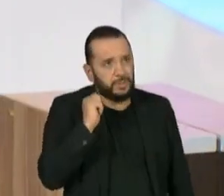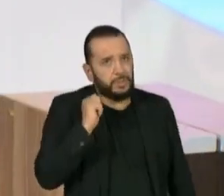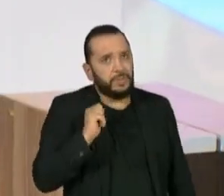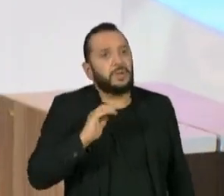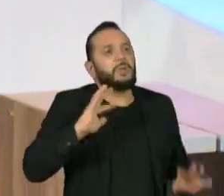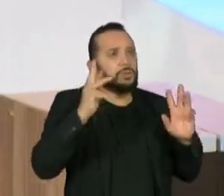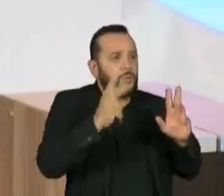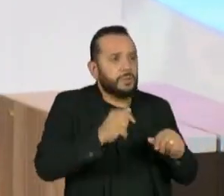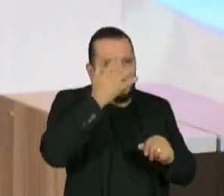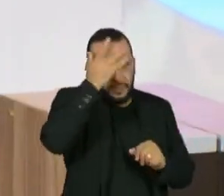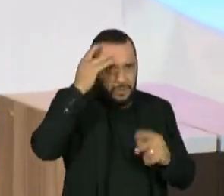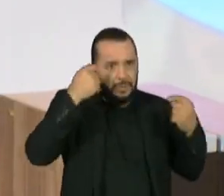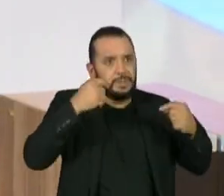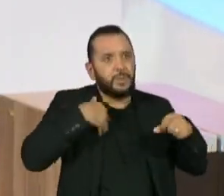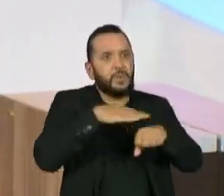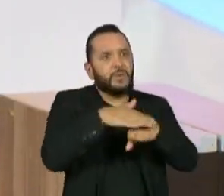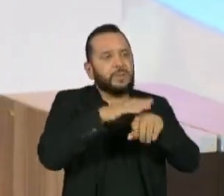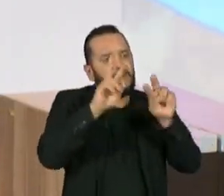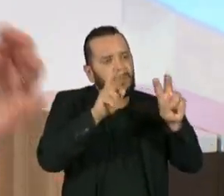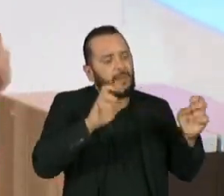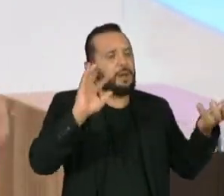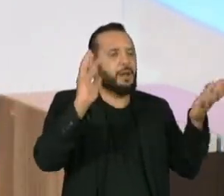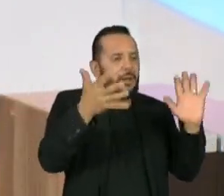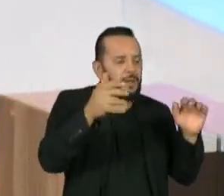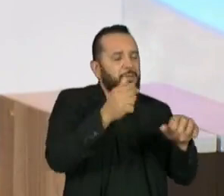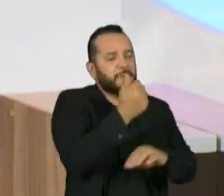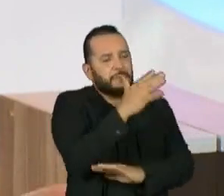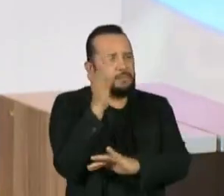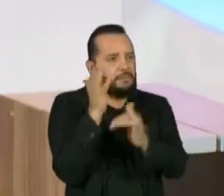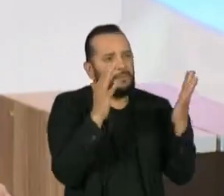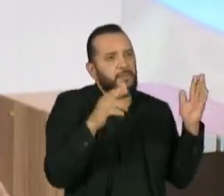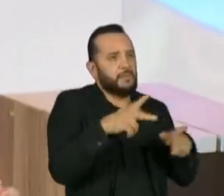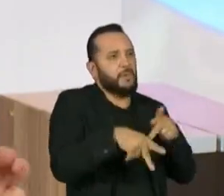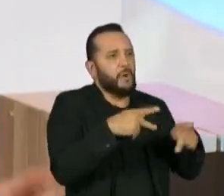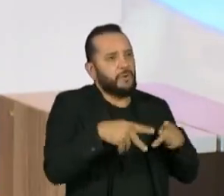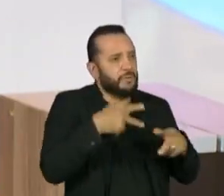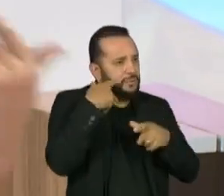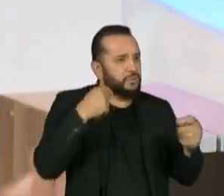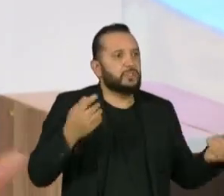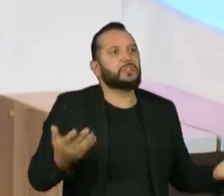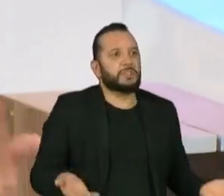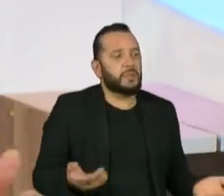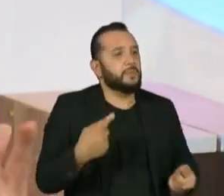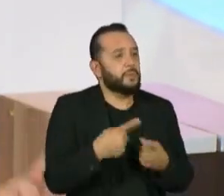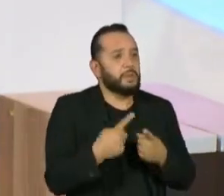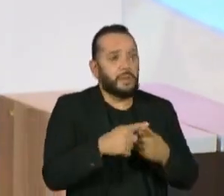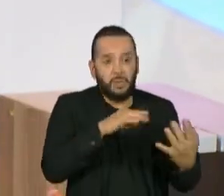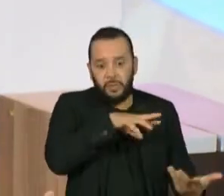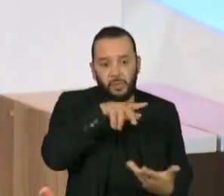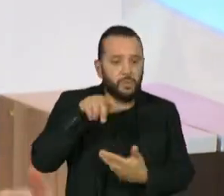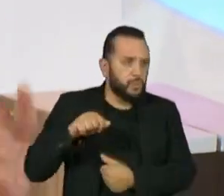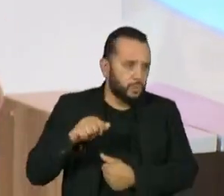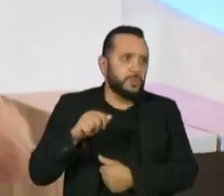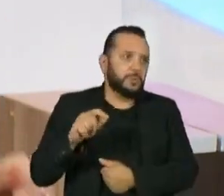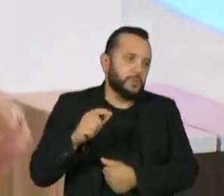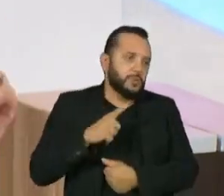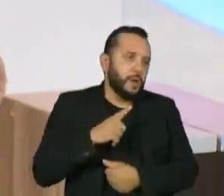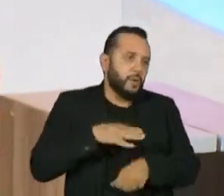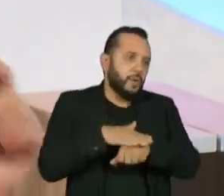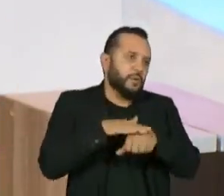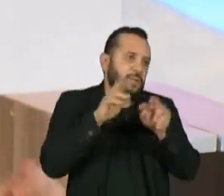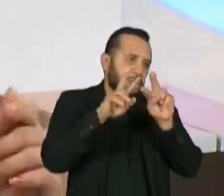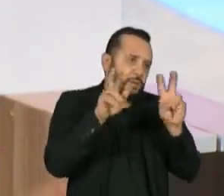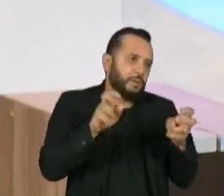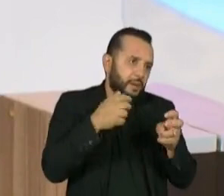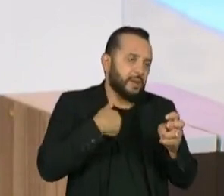mundo devia estar falando sobre a questão climática, sobre o meio ambiente, sobre os povos indígenas, porque o mundo inteiro também está falando disso. E por que